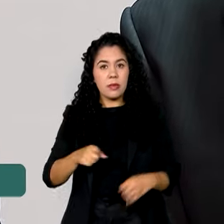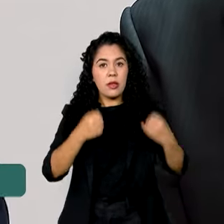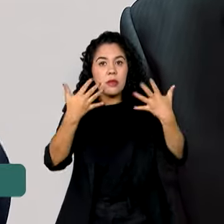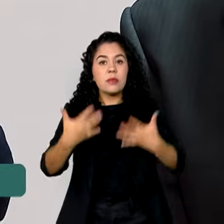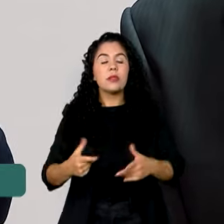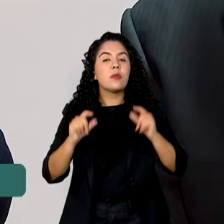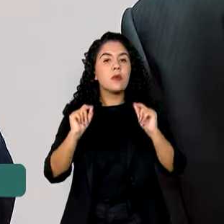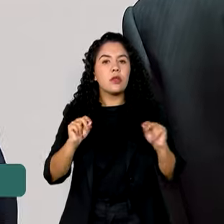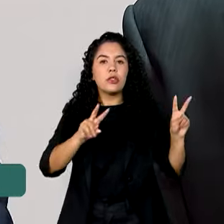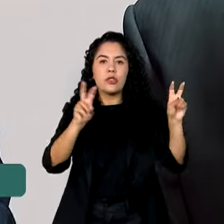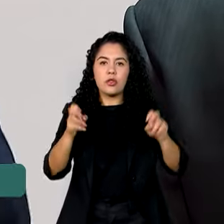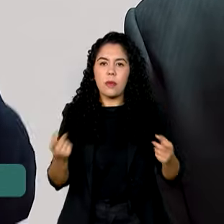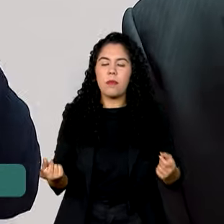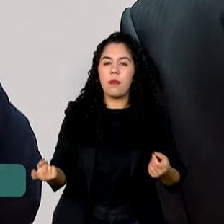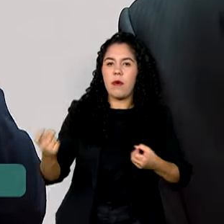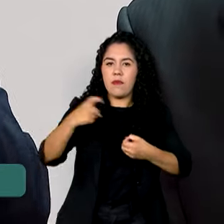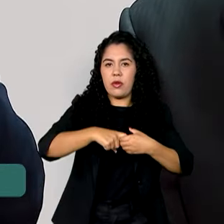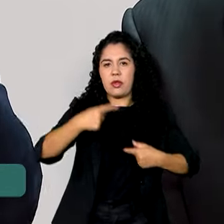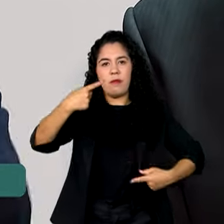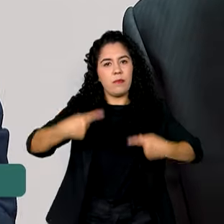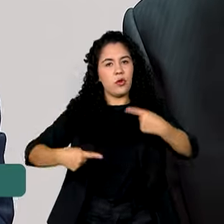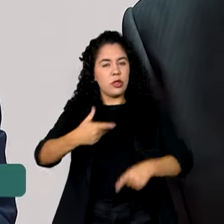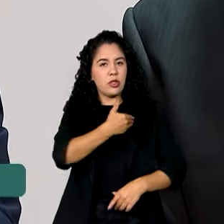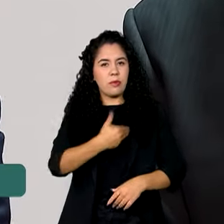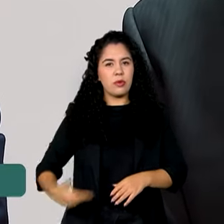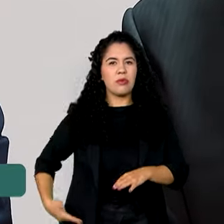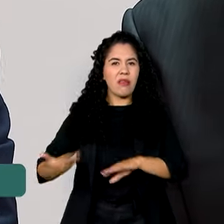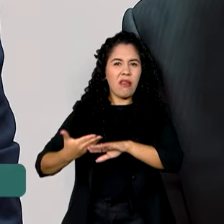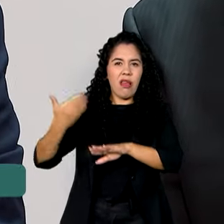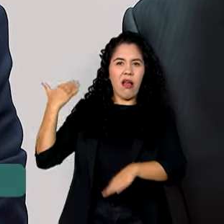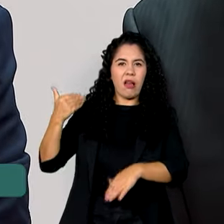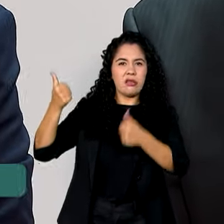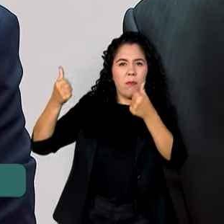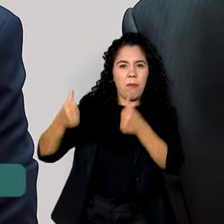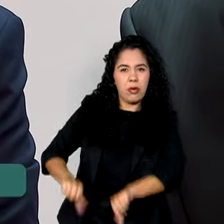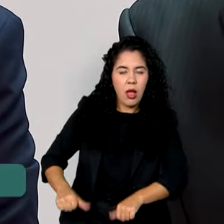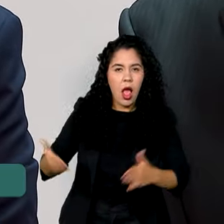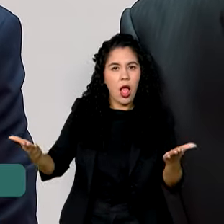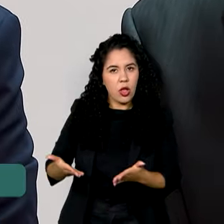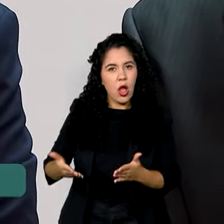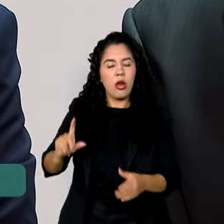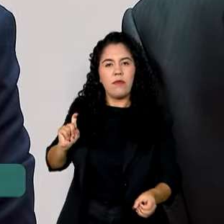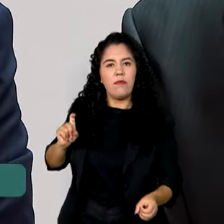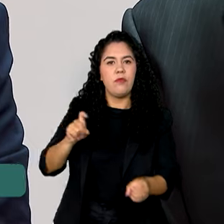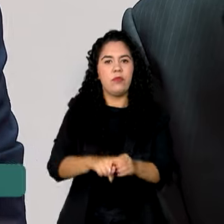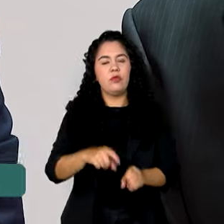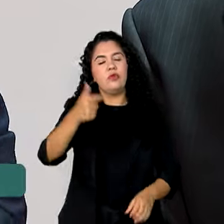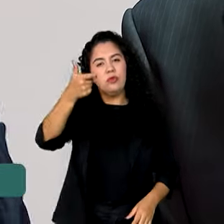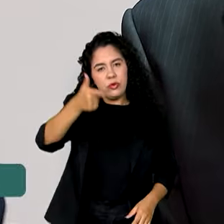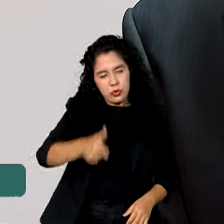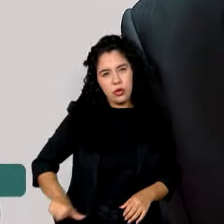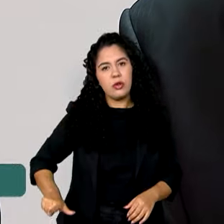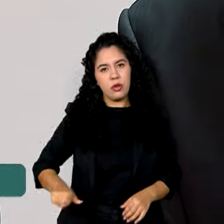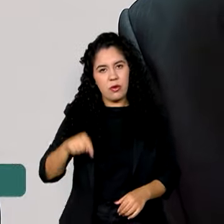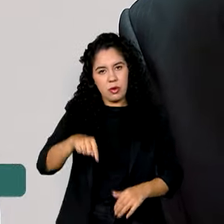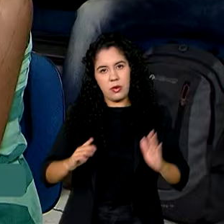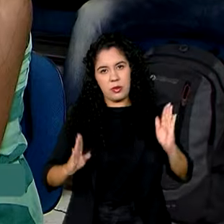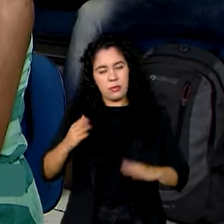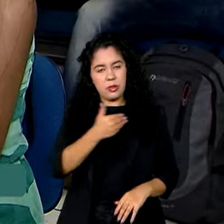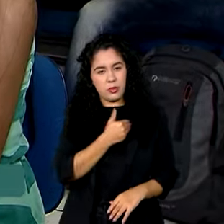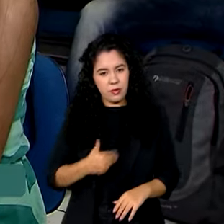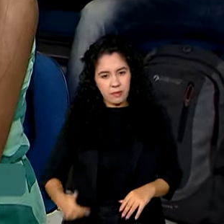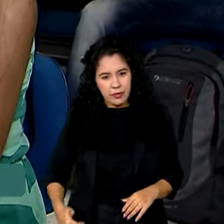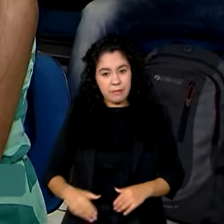retomada de uma política pública que tinha sido abandonada e que tentaram enterrar no governo que passou.